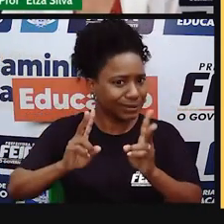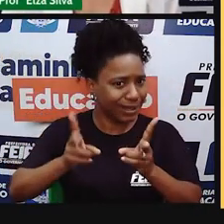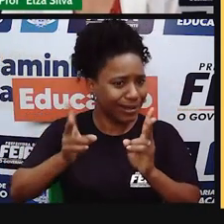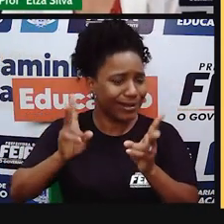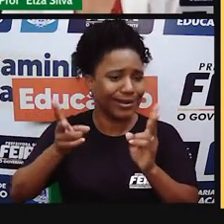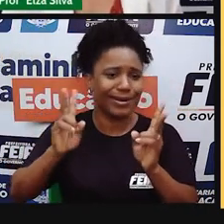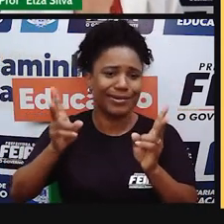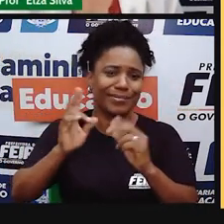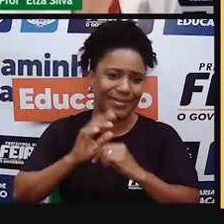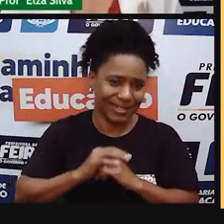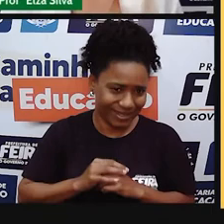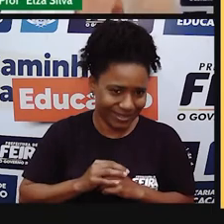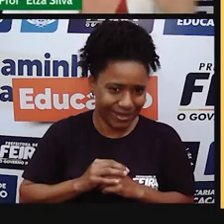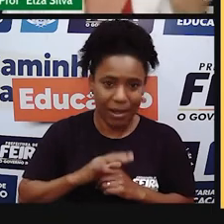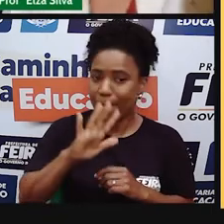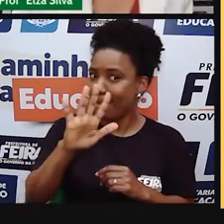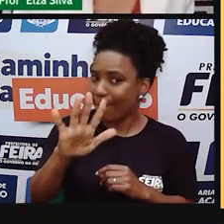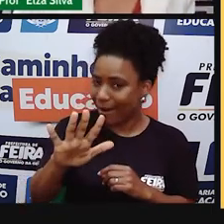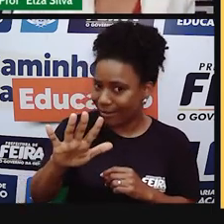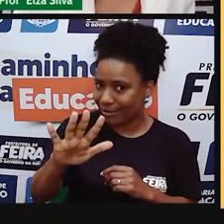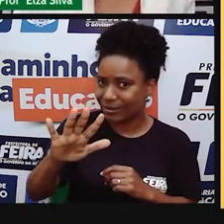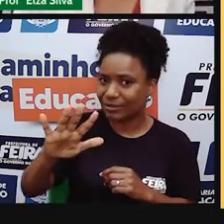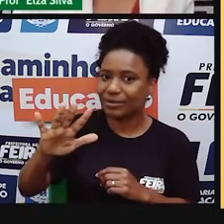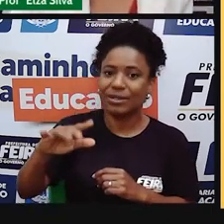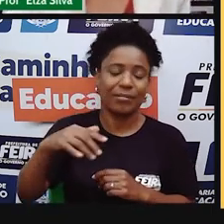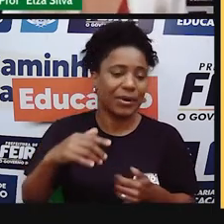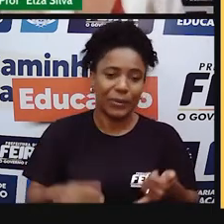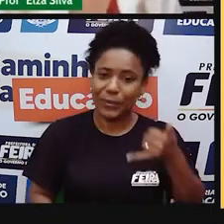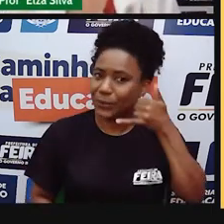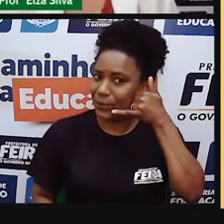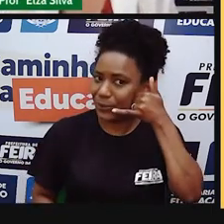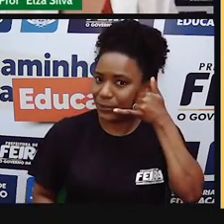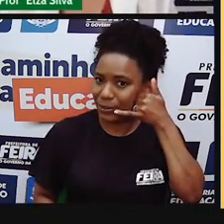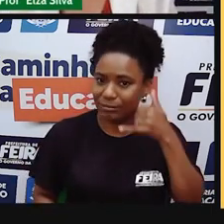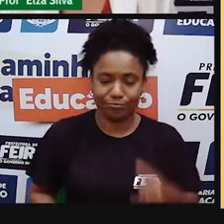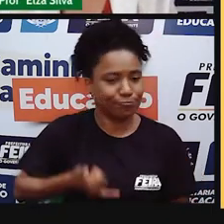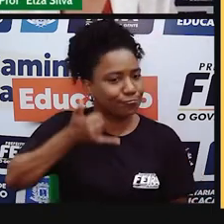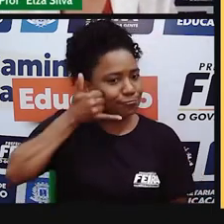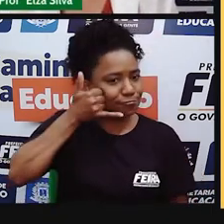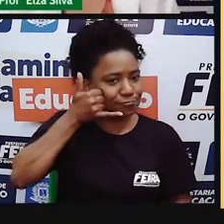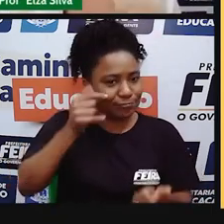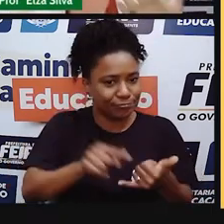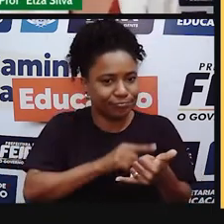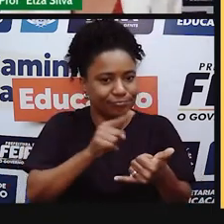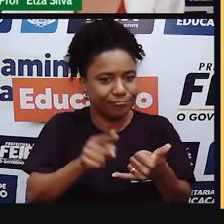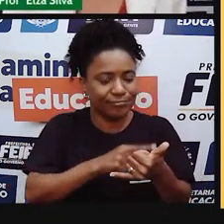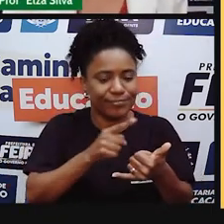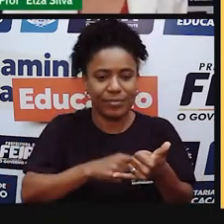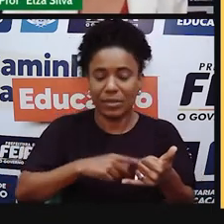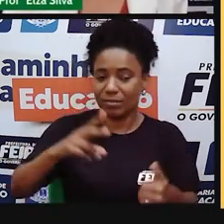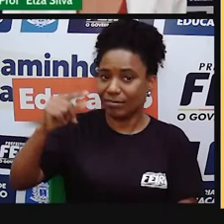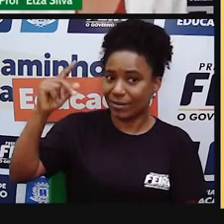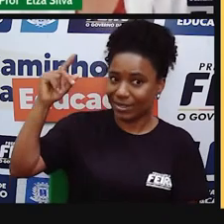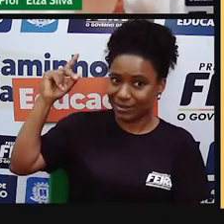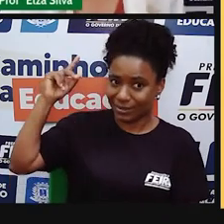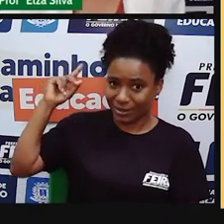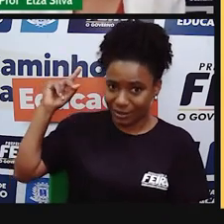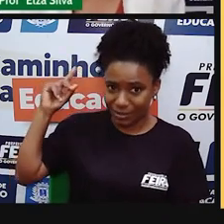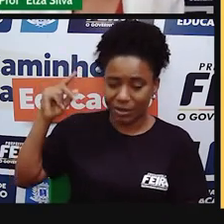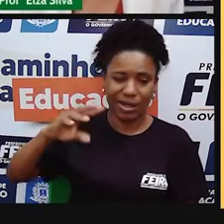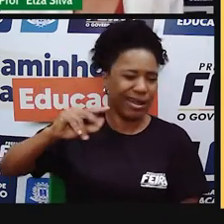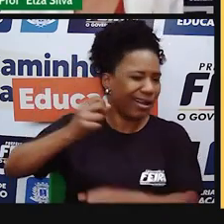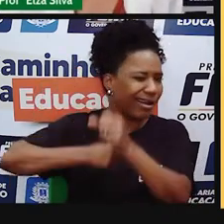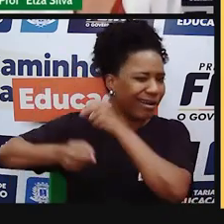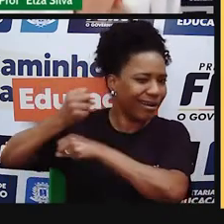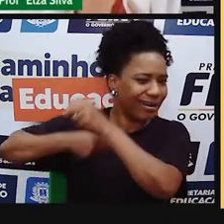fazia isso. Mas é claro que não utilizava nem o telefone, nem o cell phone. Há muito tempo atrás, há milhares